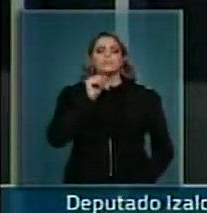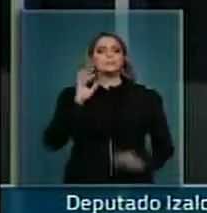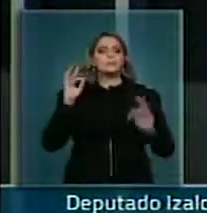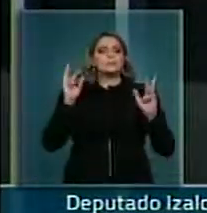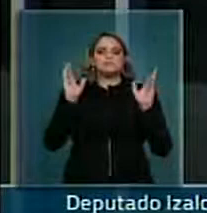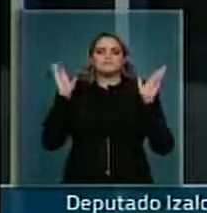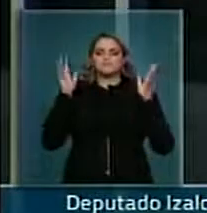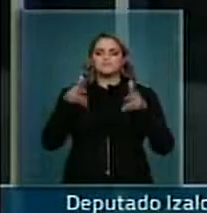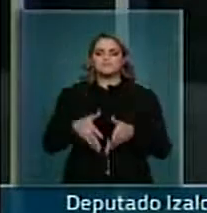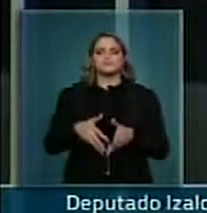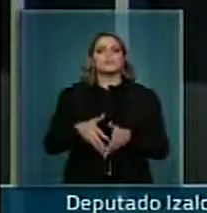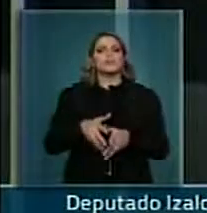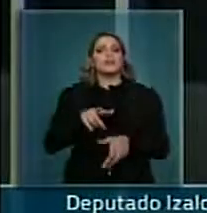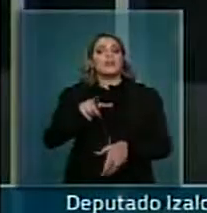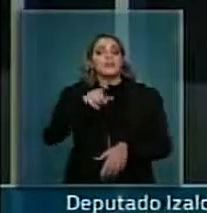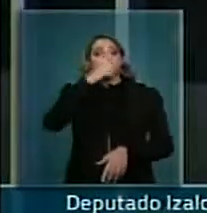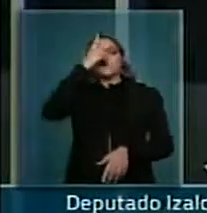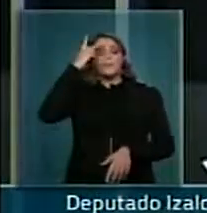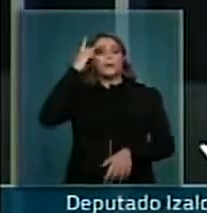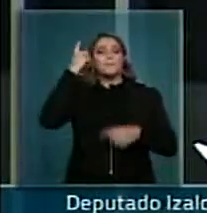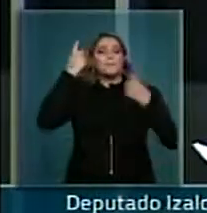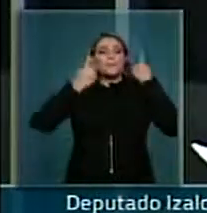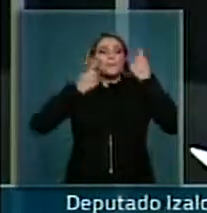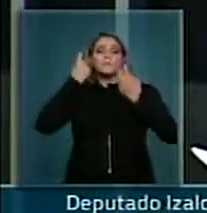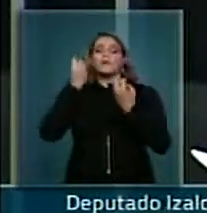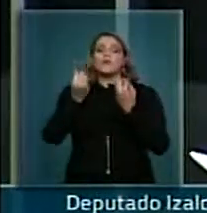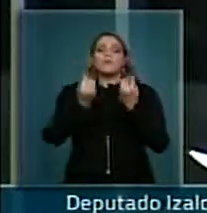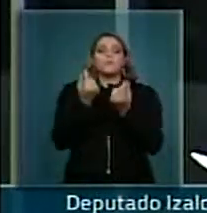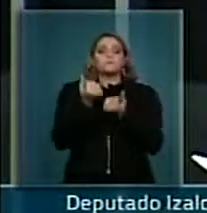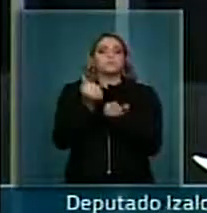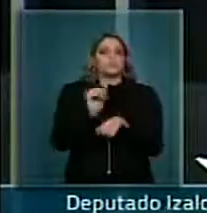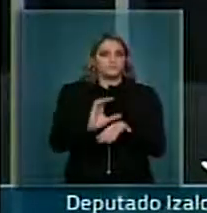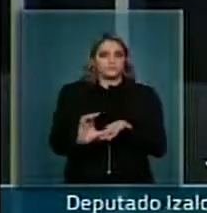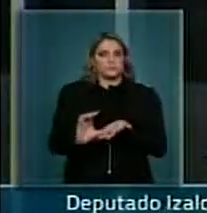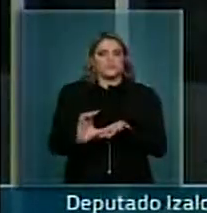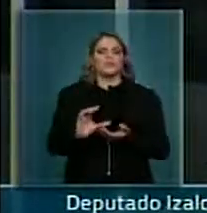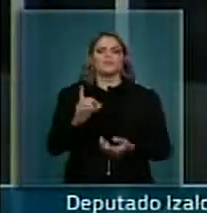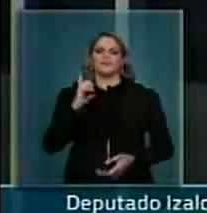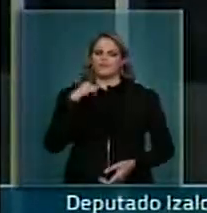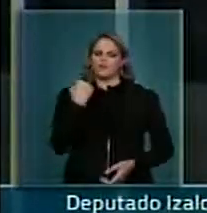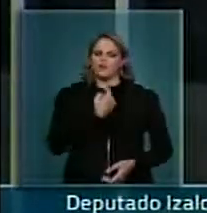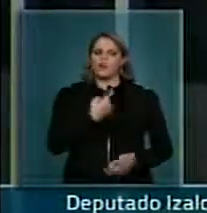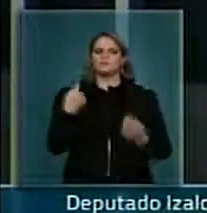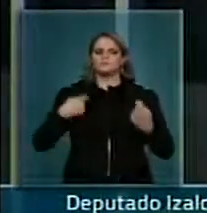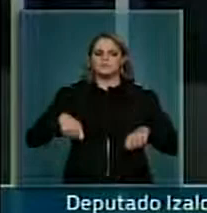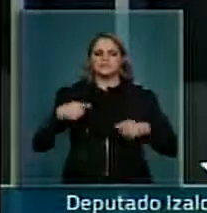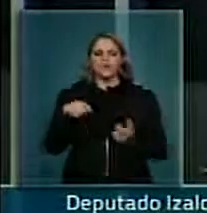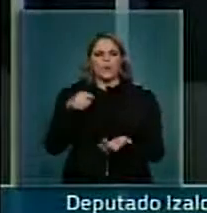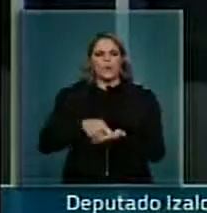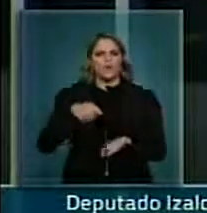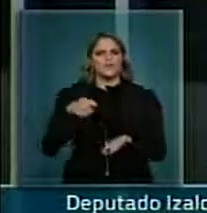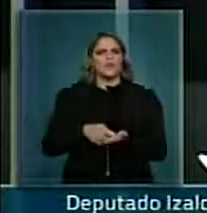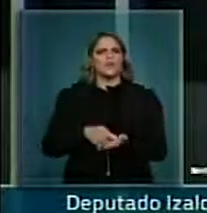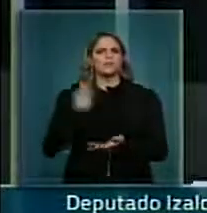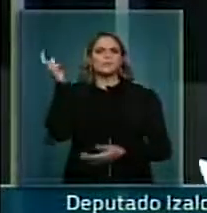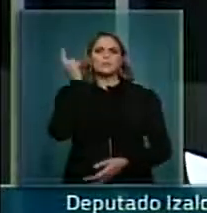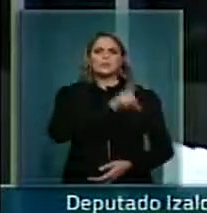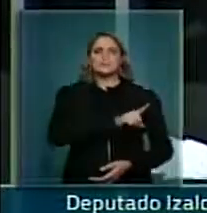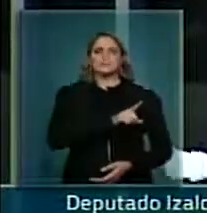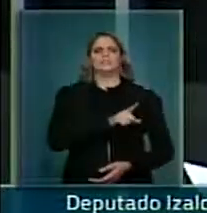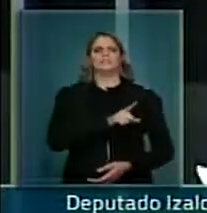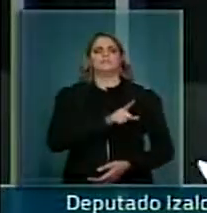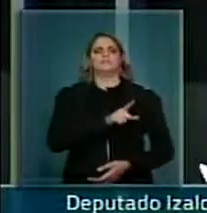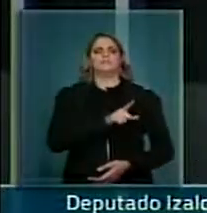preocupação, senhor presidente, realmente com relação ao recurso. Eu acho que nós temos a obrigação nessa casa de buscar